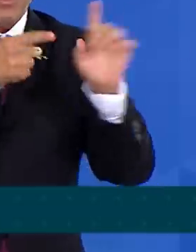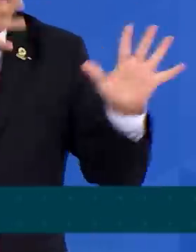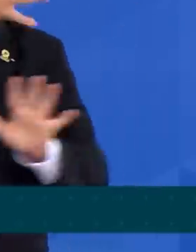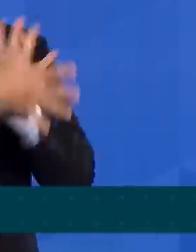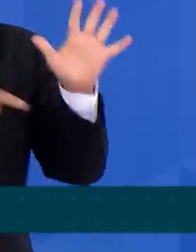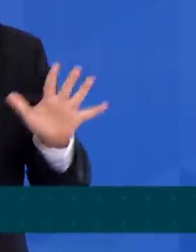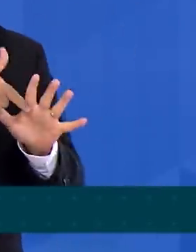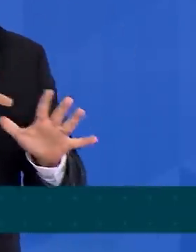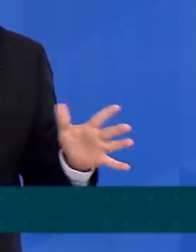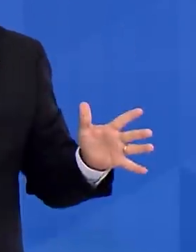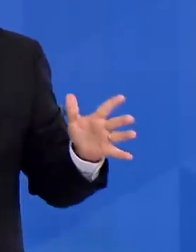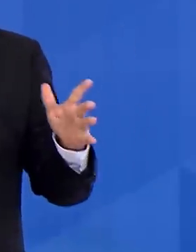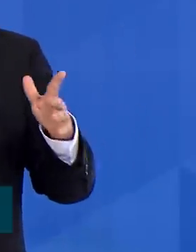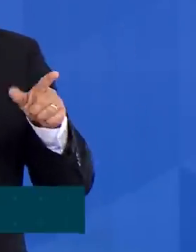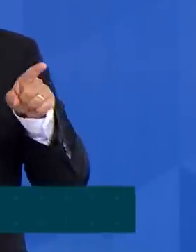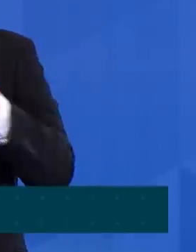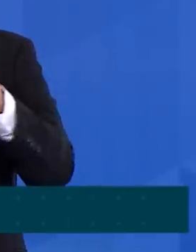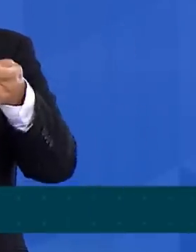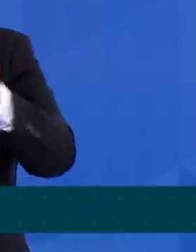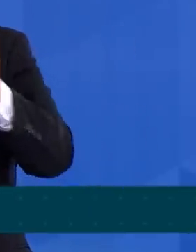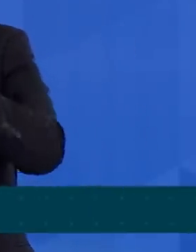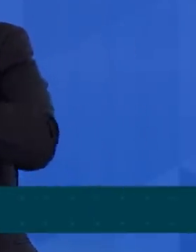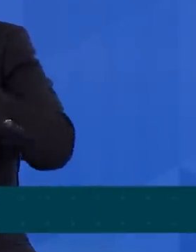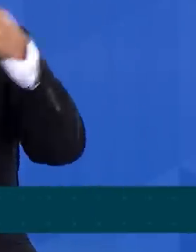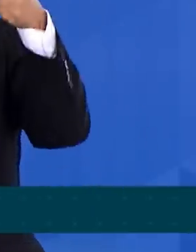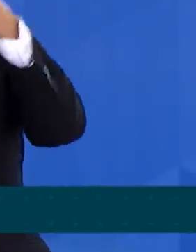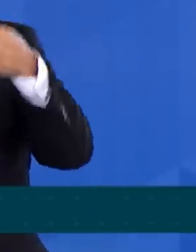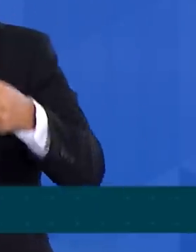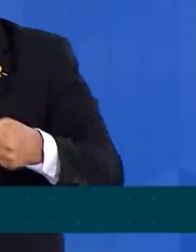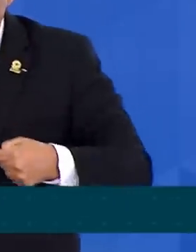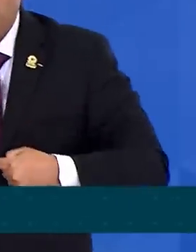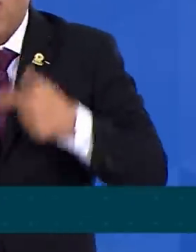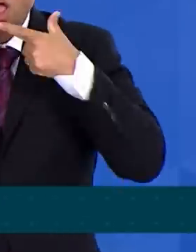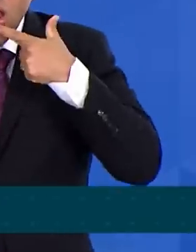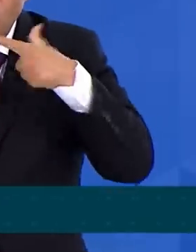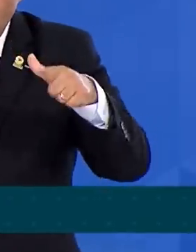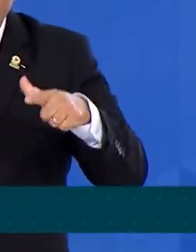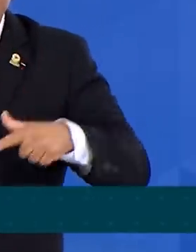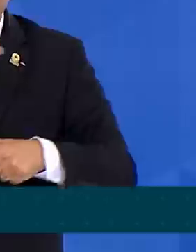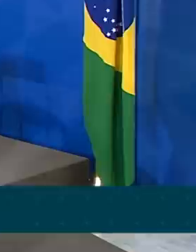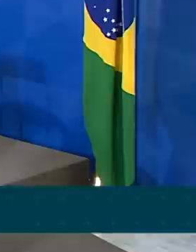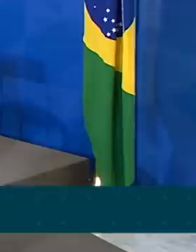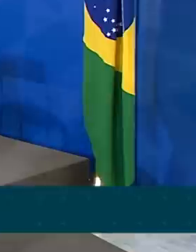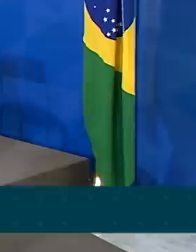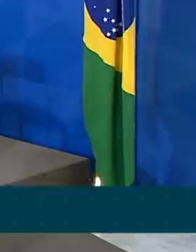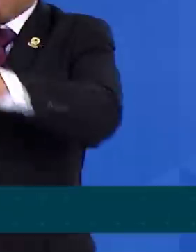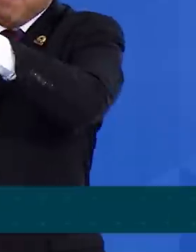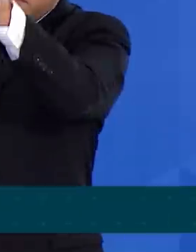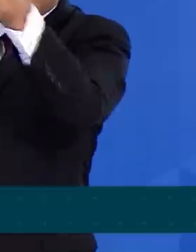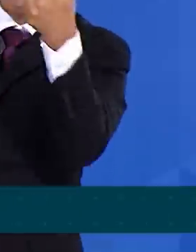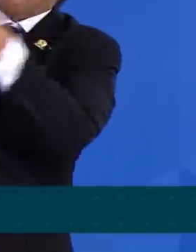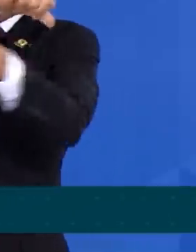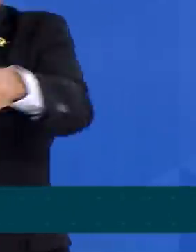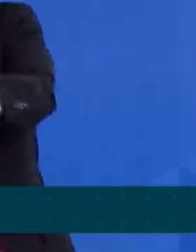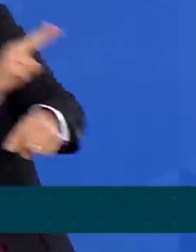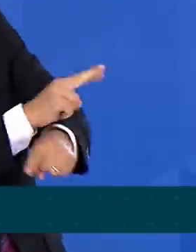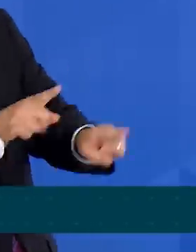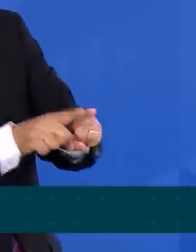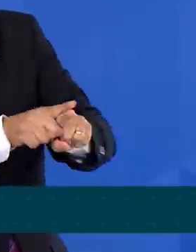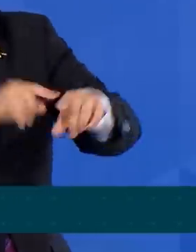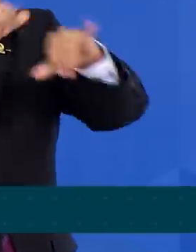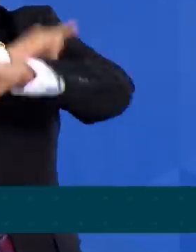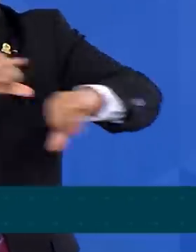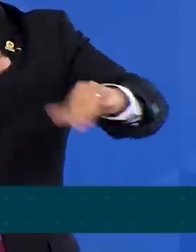a reimpressão do ECA em linguagem apropriada para o público infantil através do Gibi Turma da Mônica e o lançamento da primeira versão do